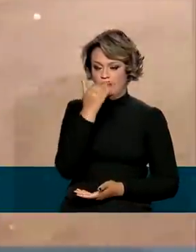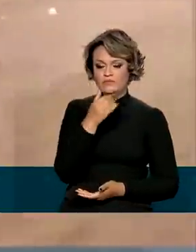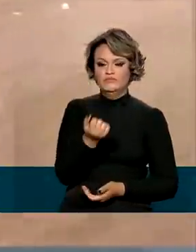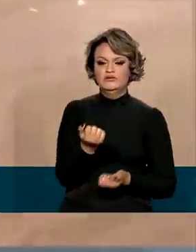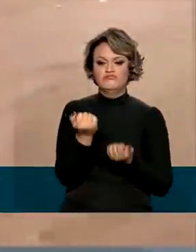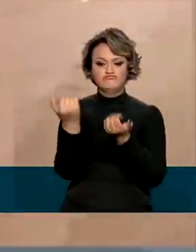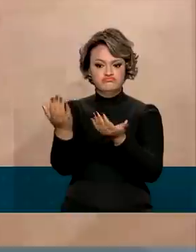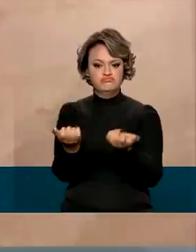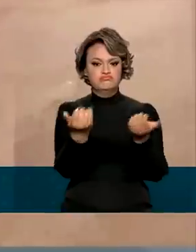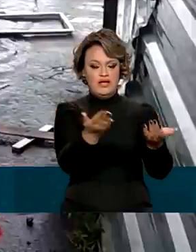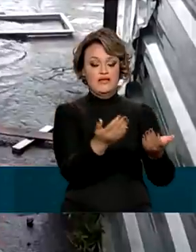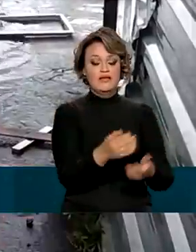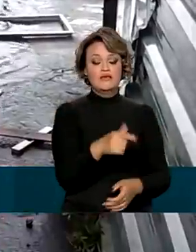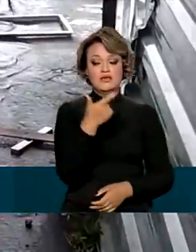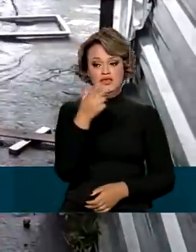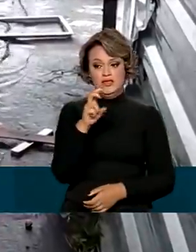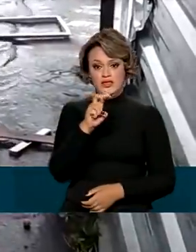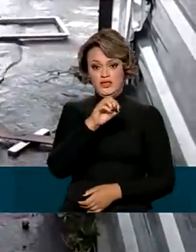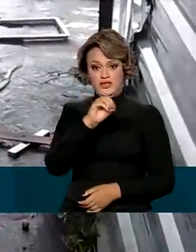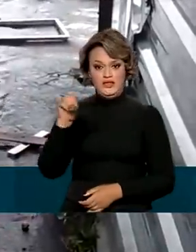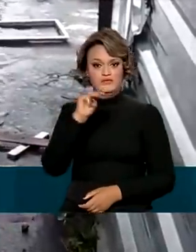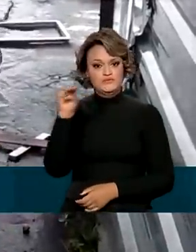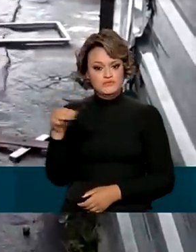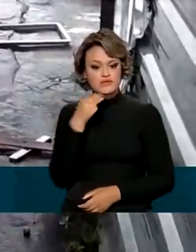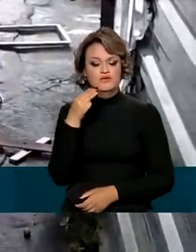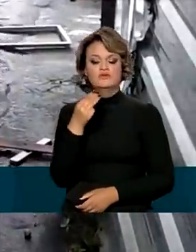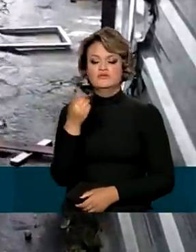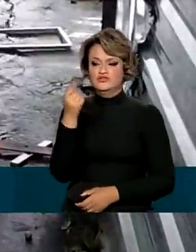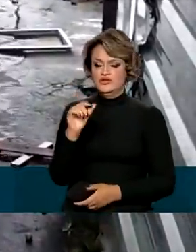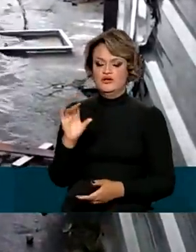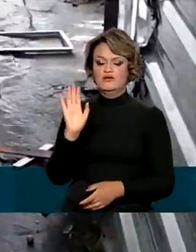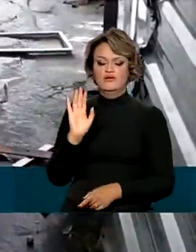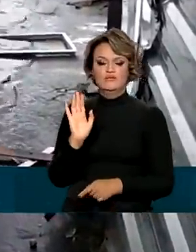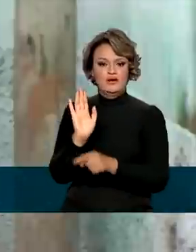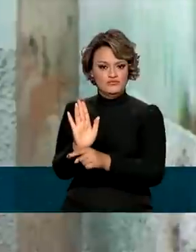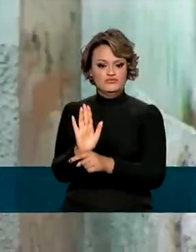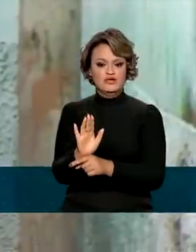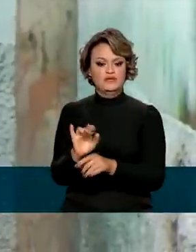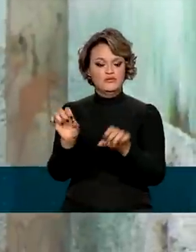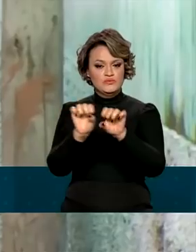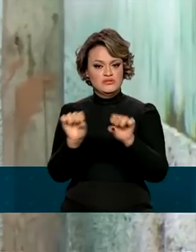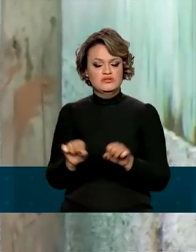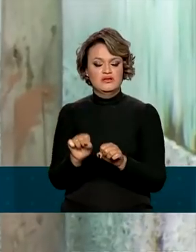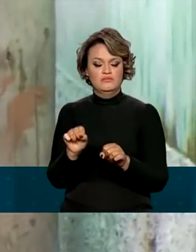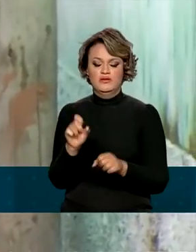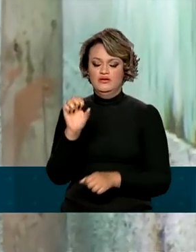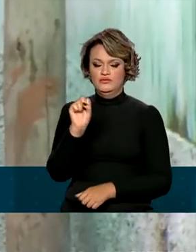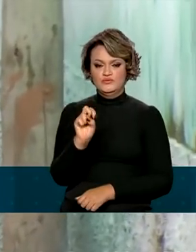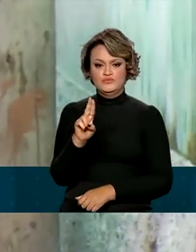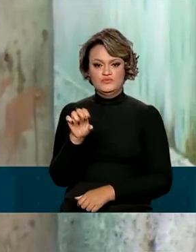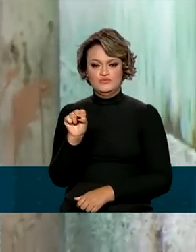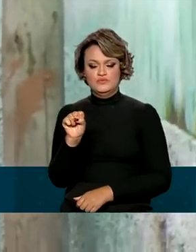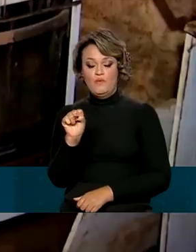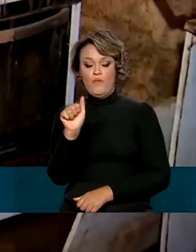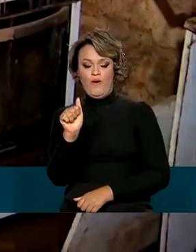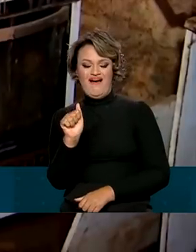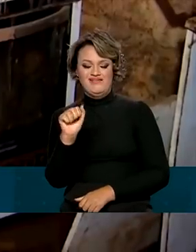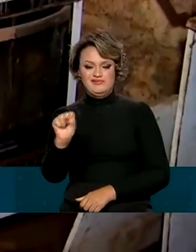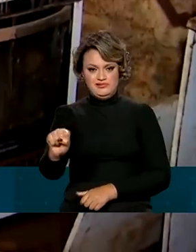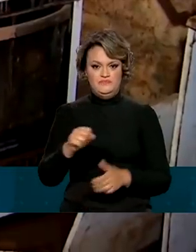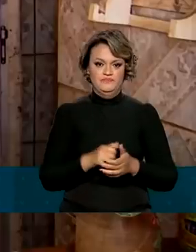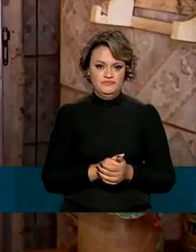e outros 500 milhões serão destinados ao Sistema Único de Assistência Social, o SUAS. Na Bahia, cerca de